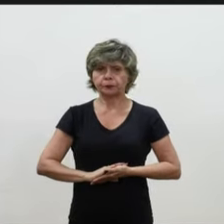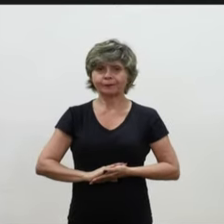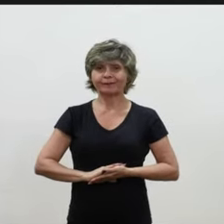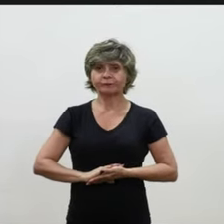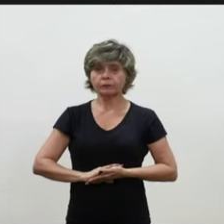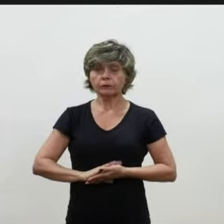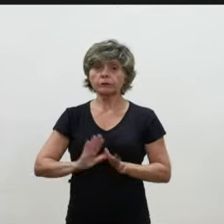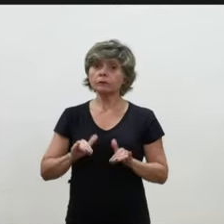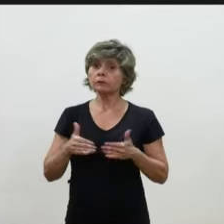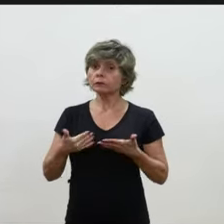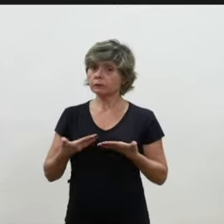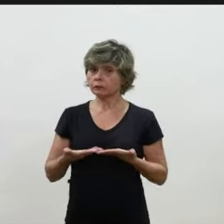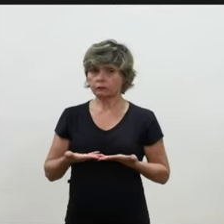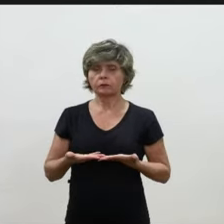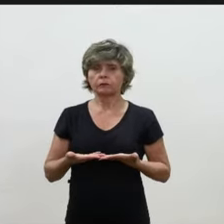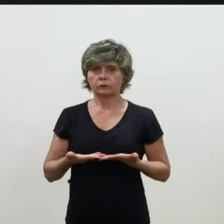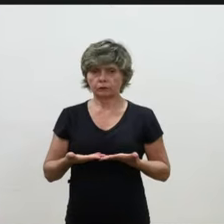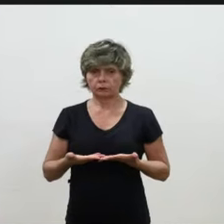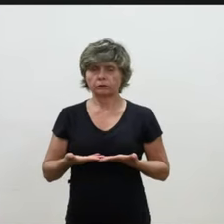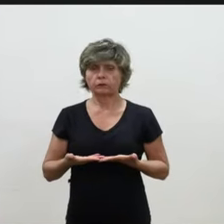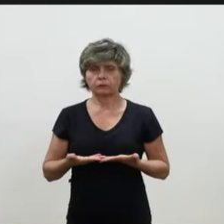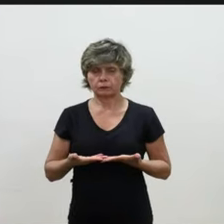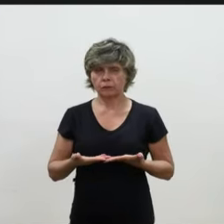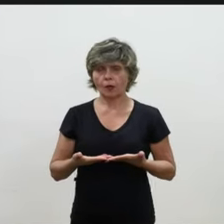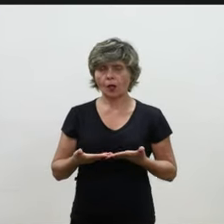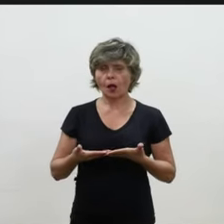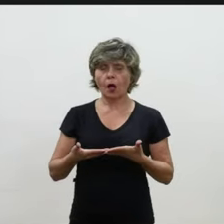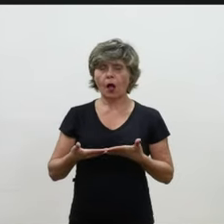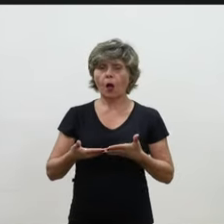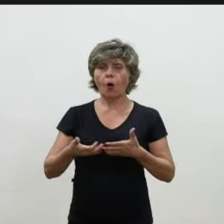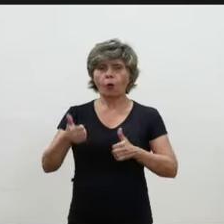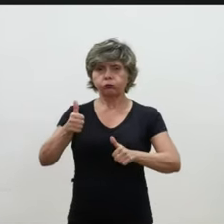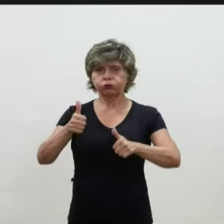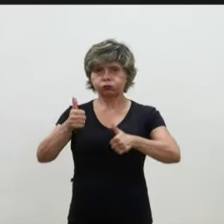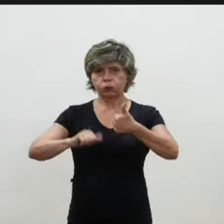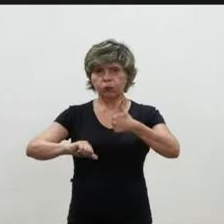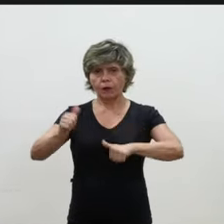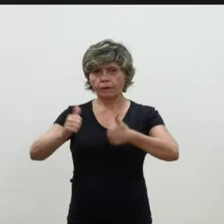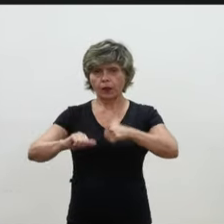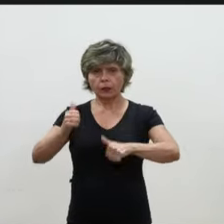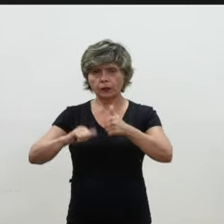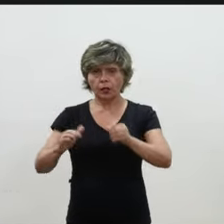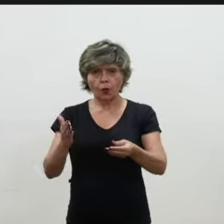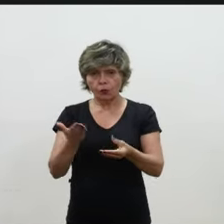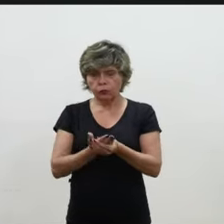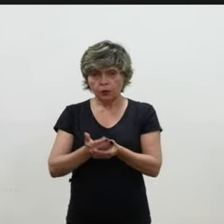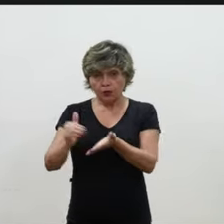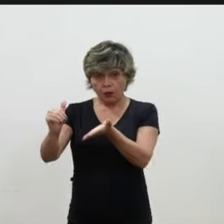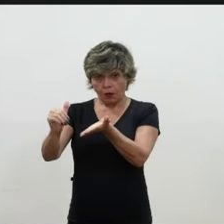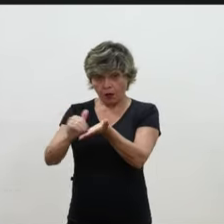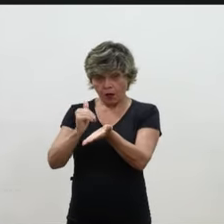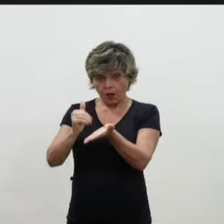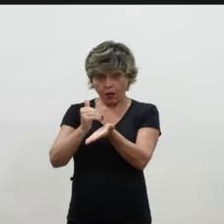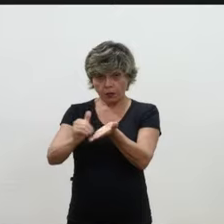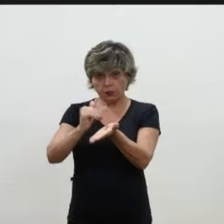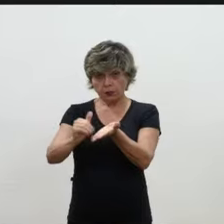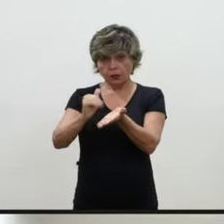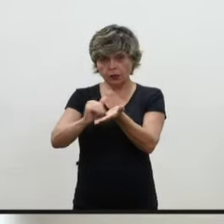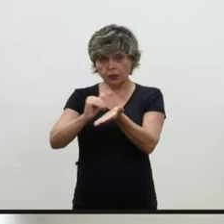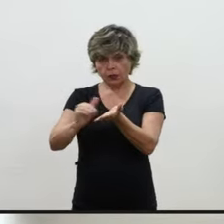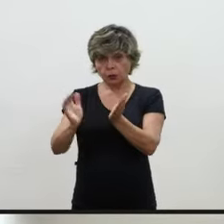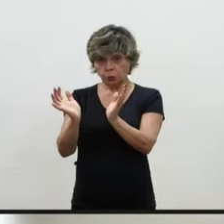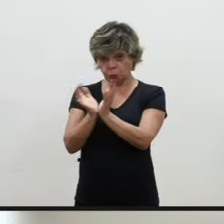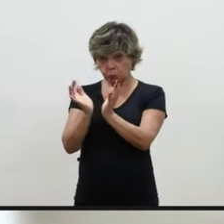Então, ao analisar aqui esse processo, a Secretaria de Arte Pessoal